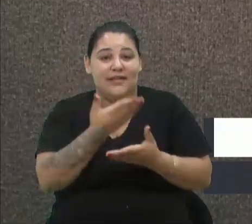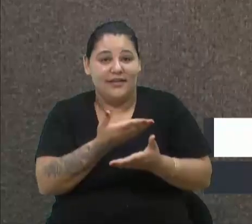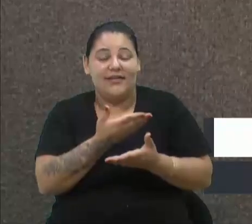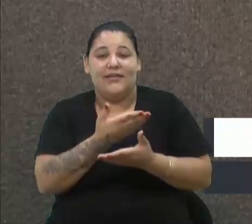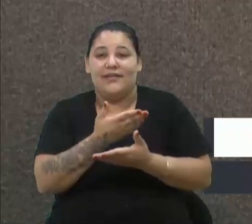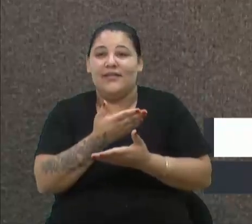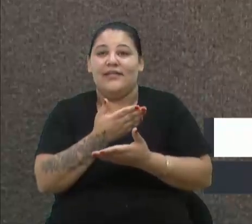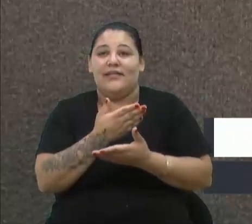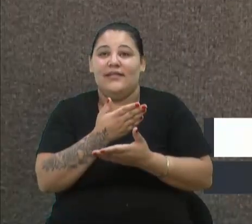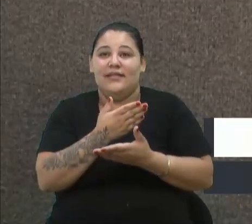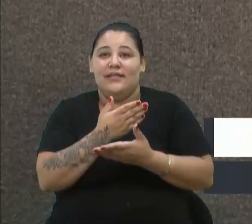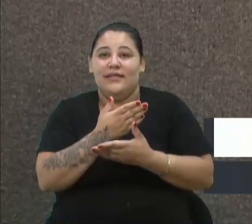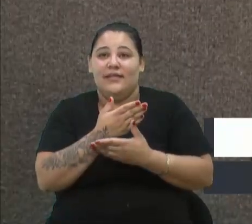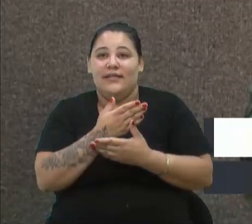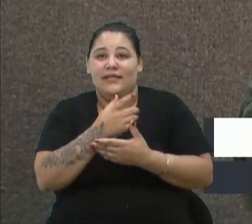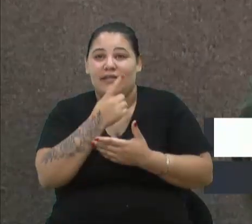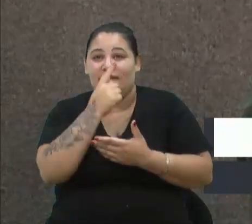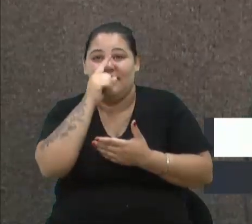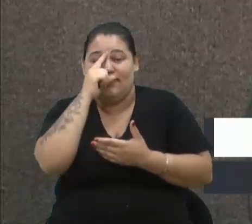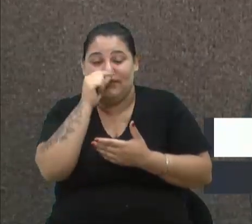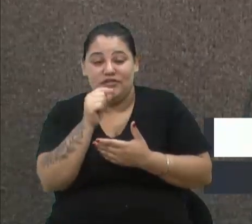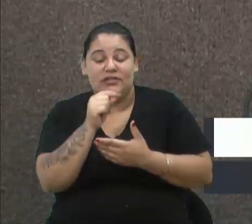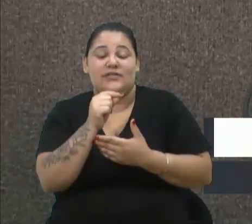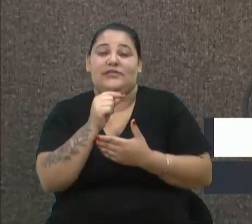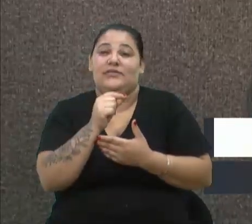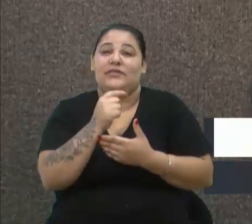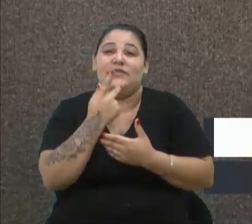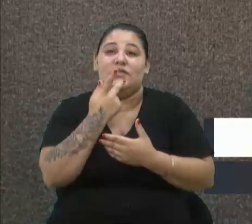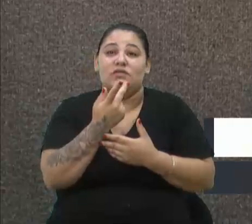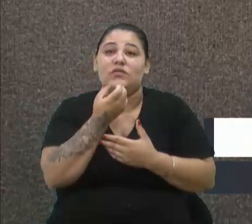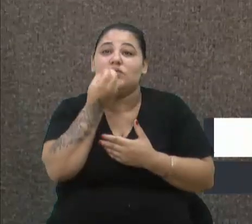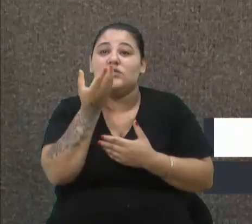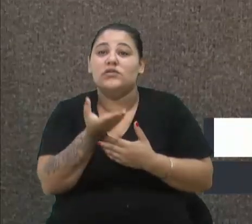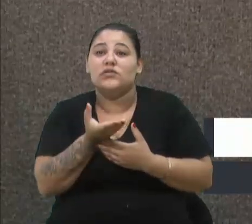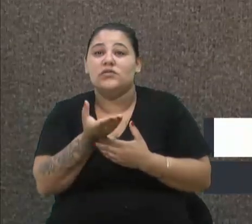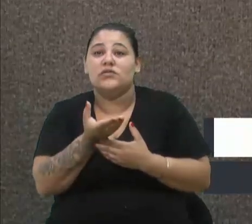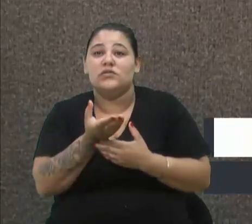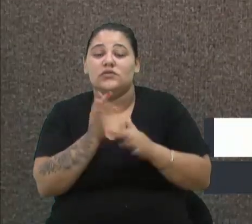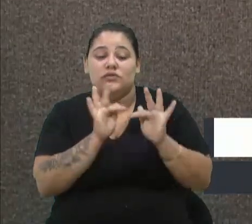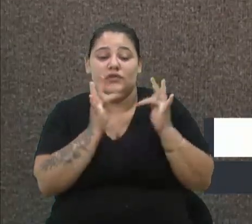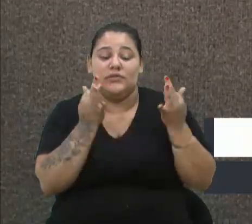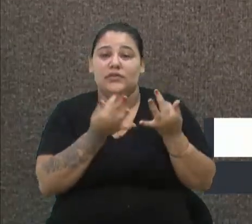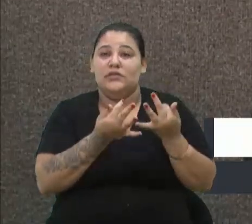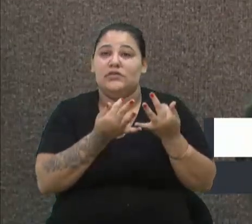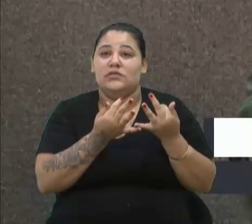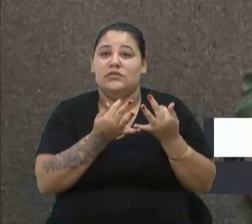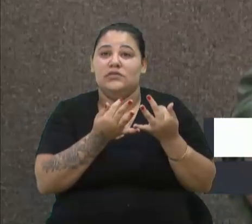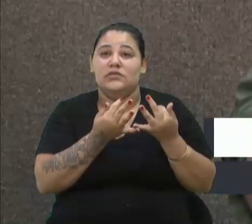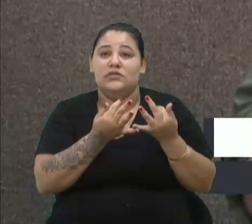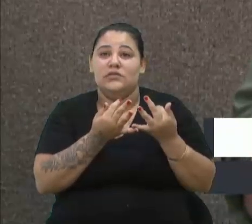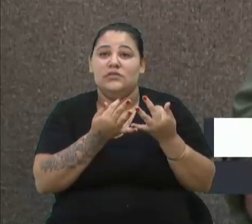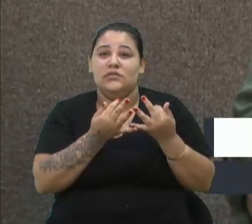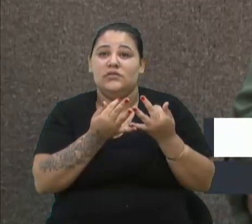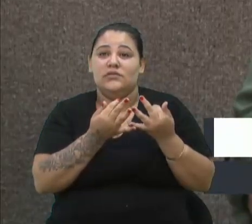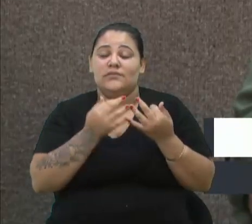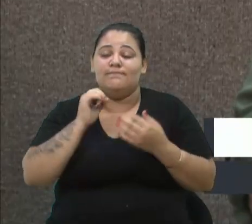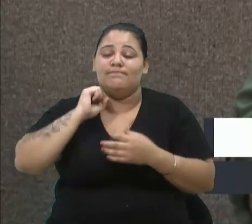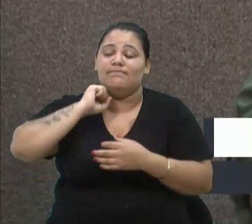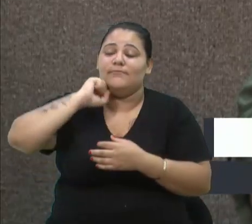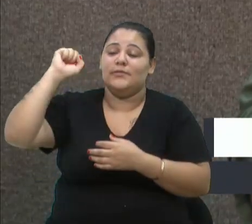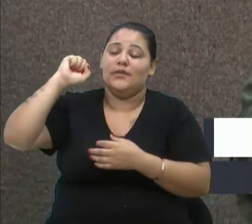contando, de parentes, de mulheres que acabaram... Essa é uma parte. ...se suicidando.